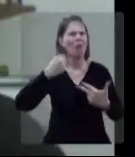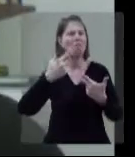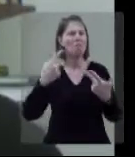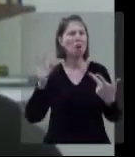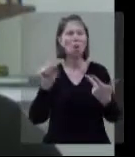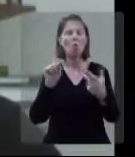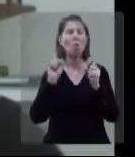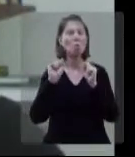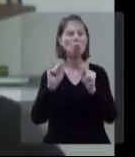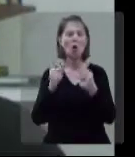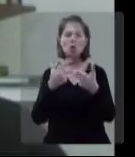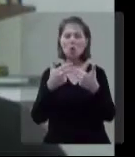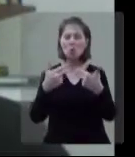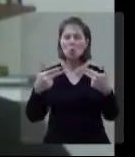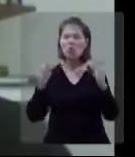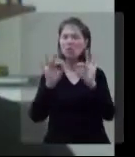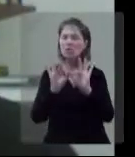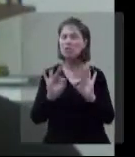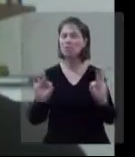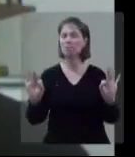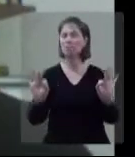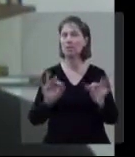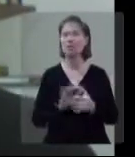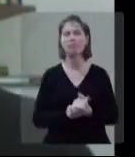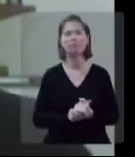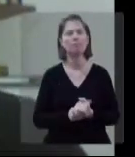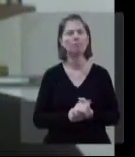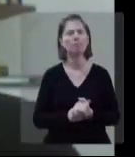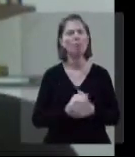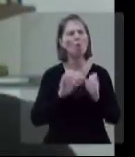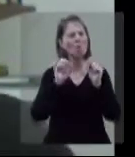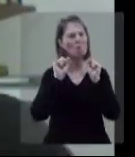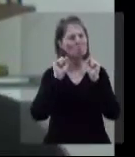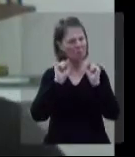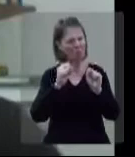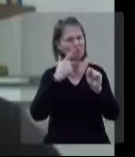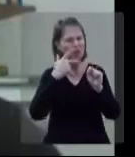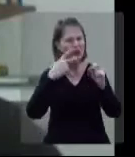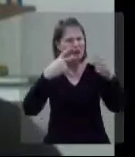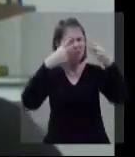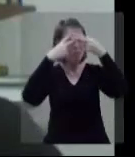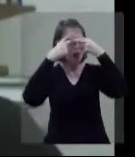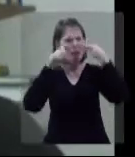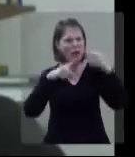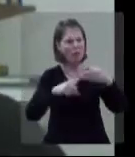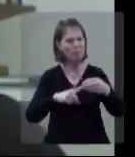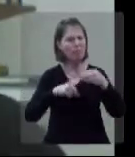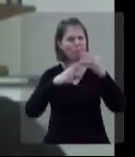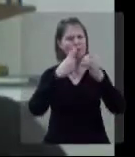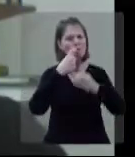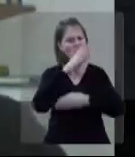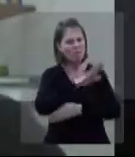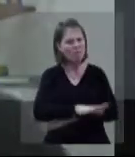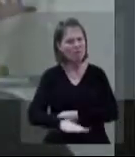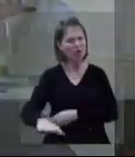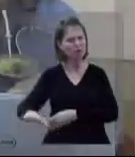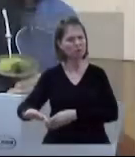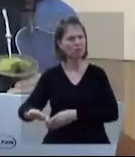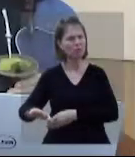e que necessariamente não precisa ser algo muito grandioso que tenha acontecido, né?